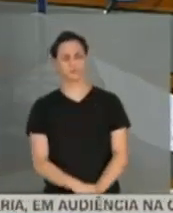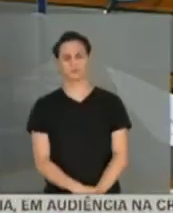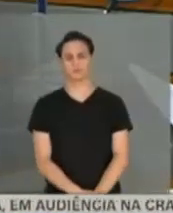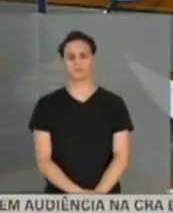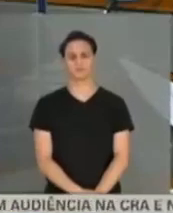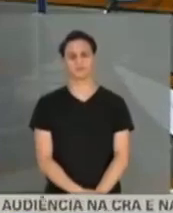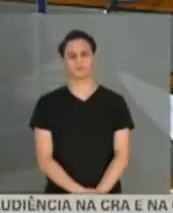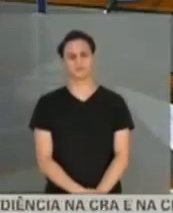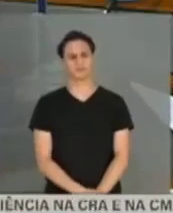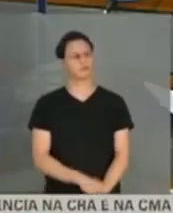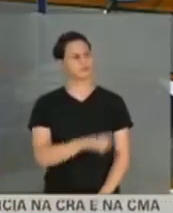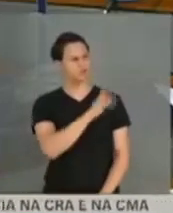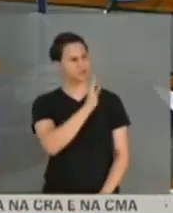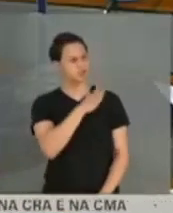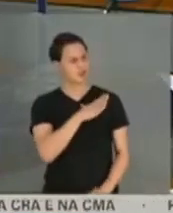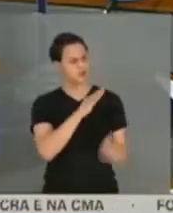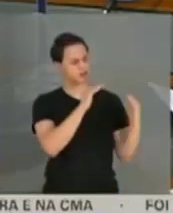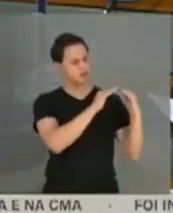o senhor já foi meu vizinho?